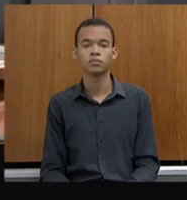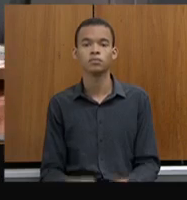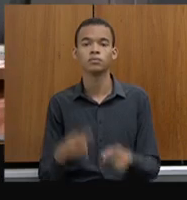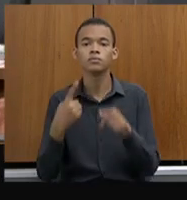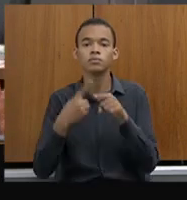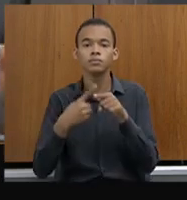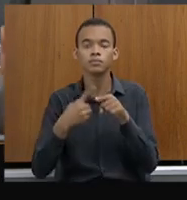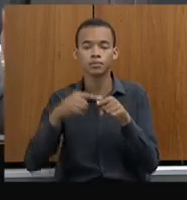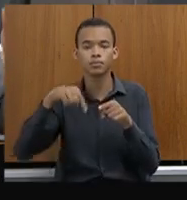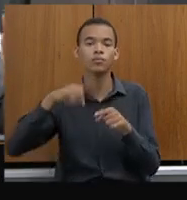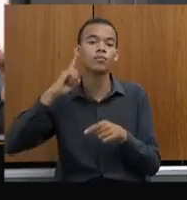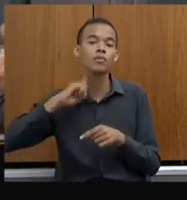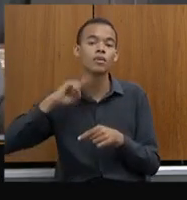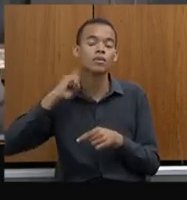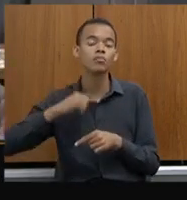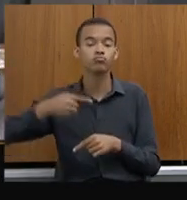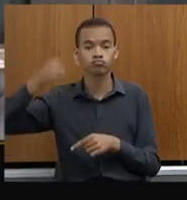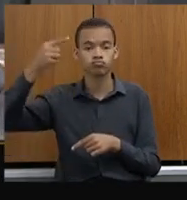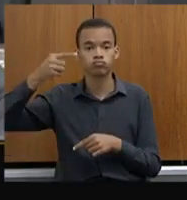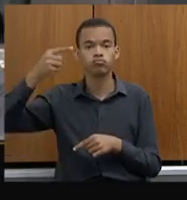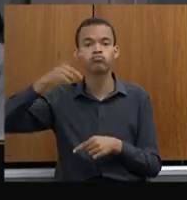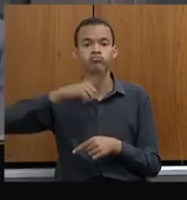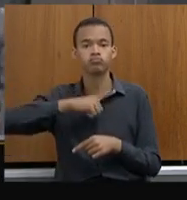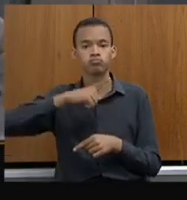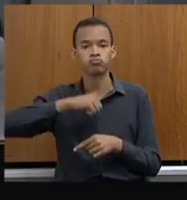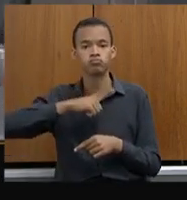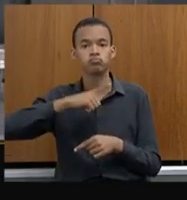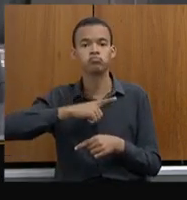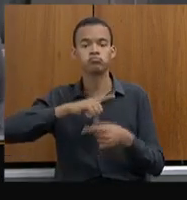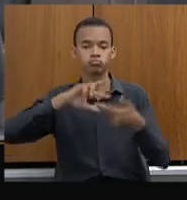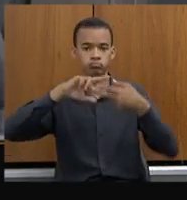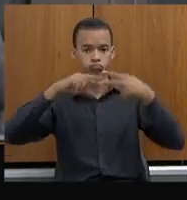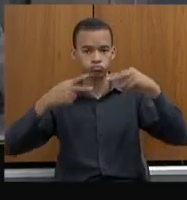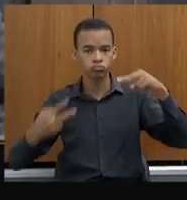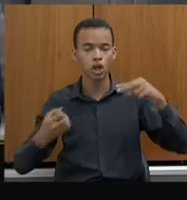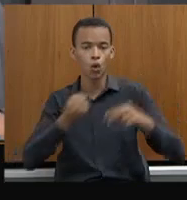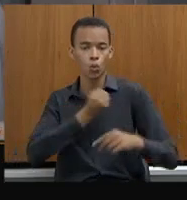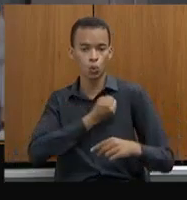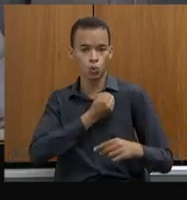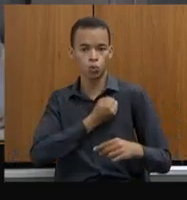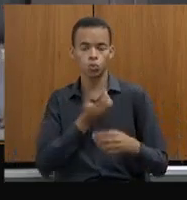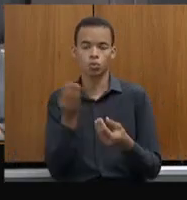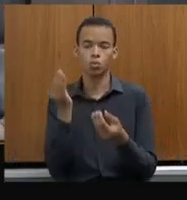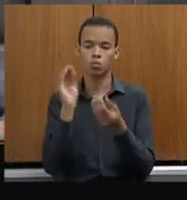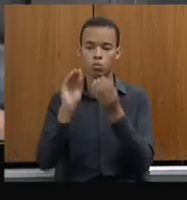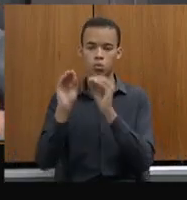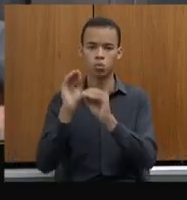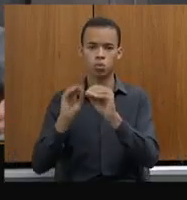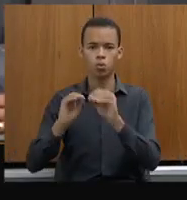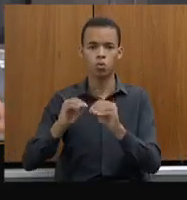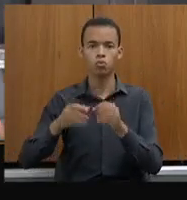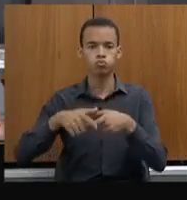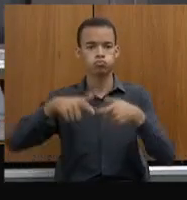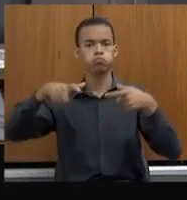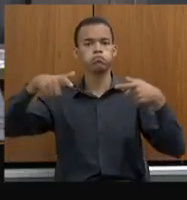de inserções no Banco Nacional de Perfis Genéticos digno de